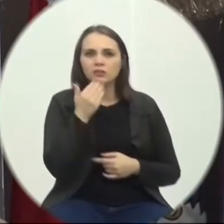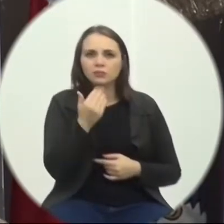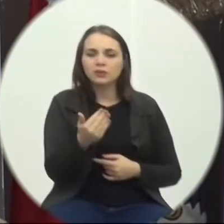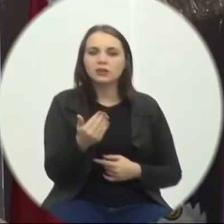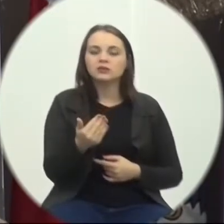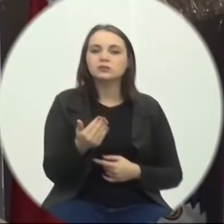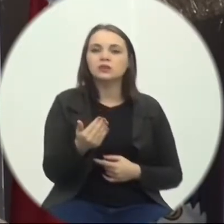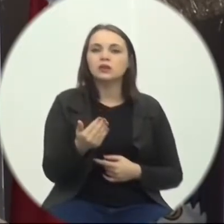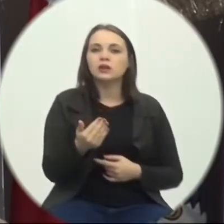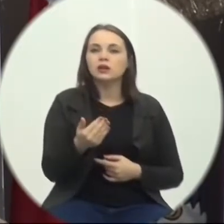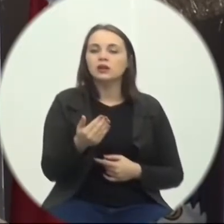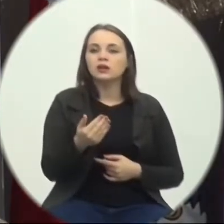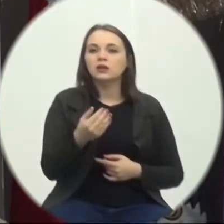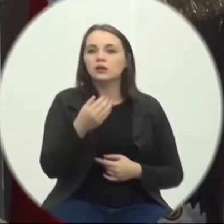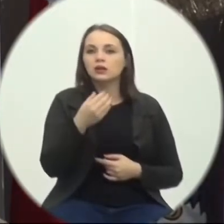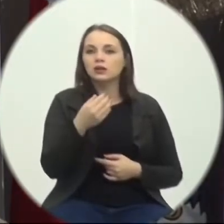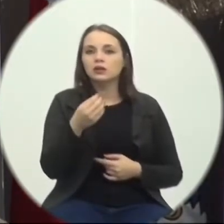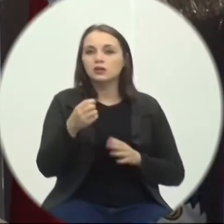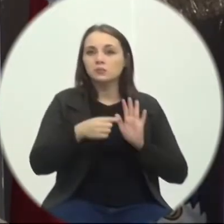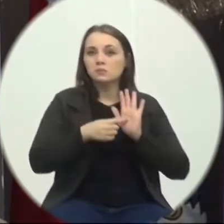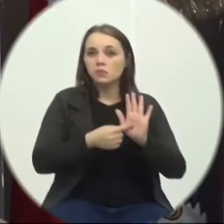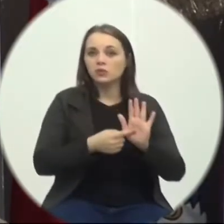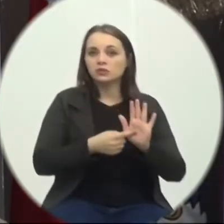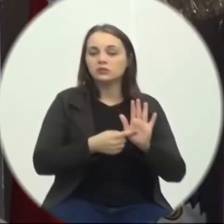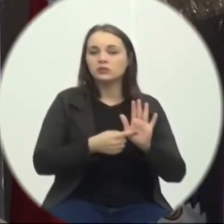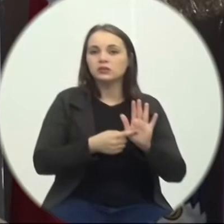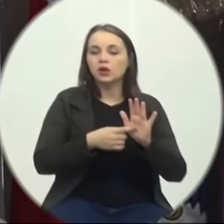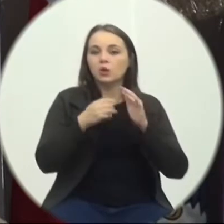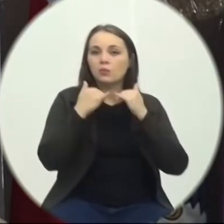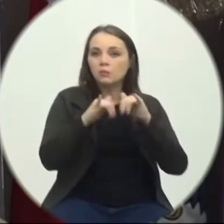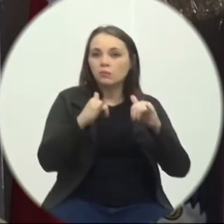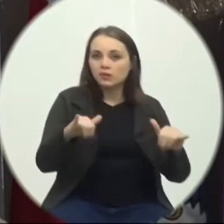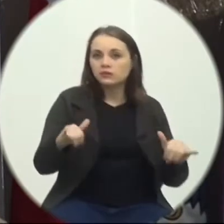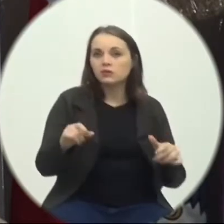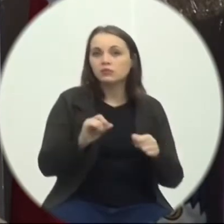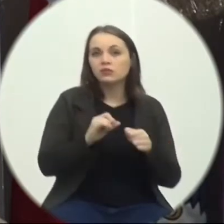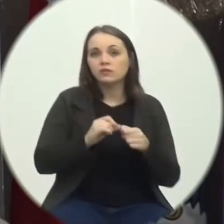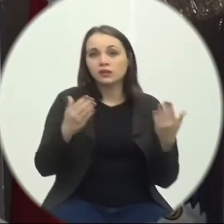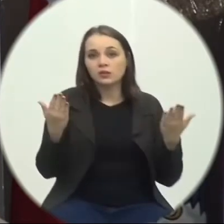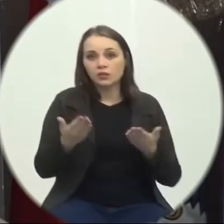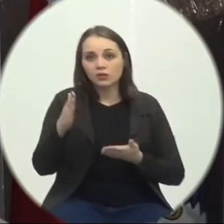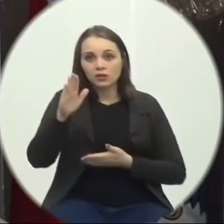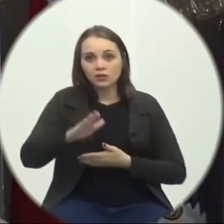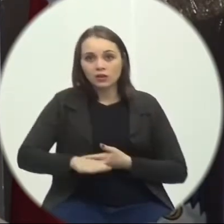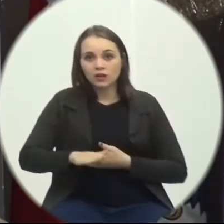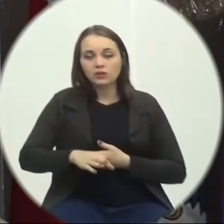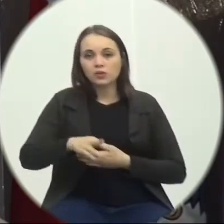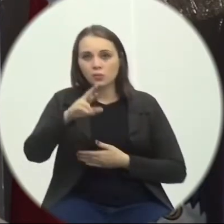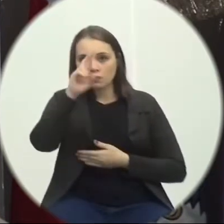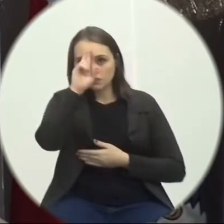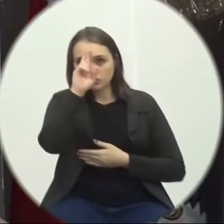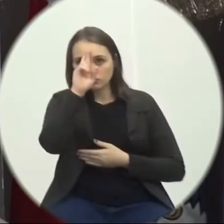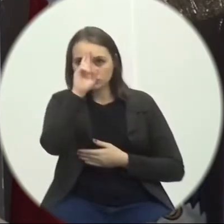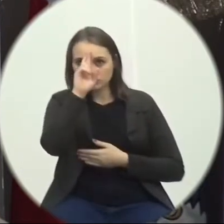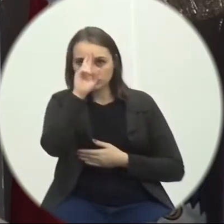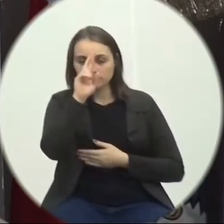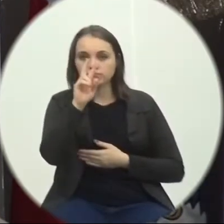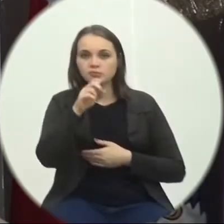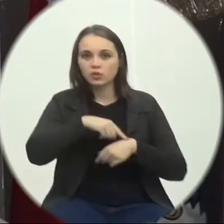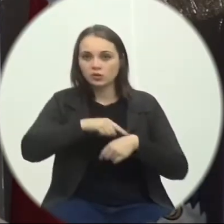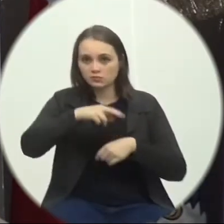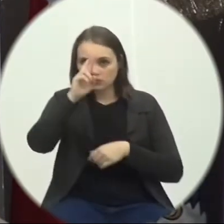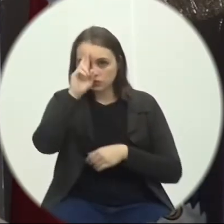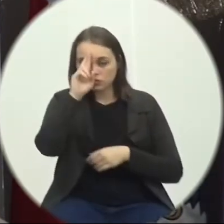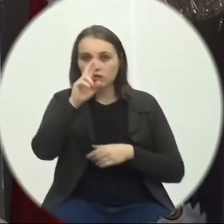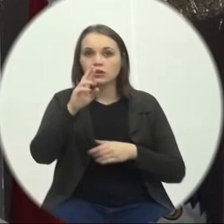Coloque Para nós Todos vermos Uma postagem Que foi feita No início Da tarde De hoje Ao meio Dia e dois No